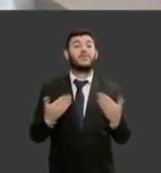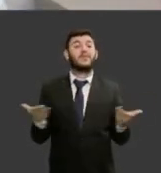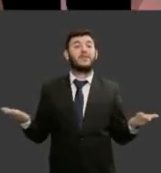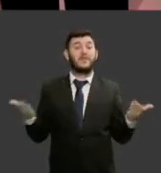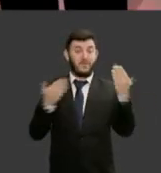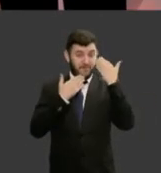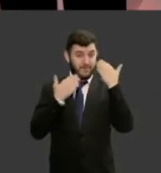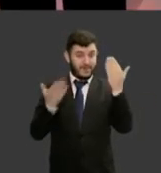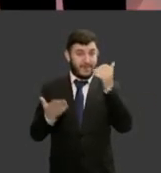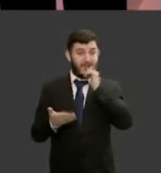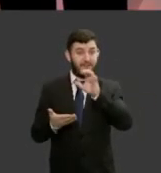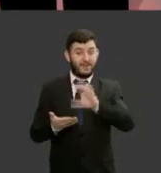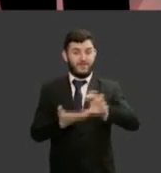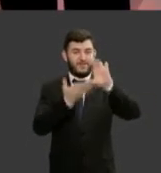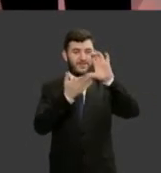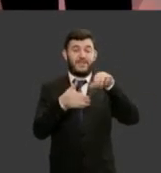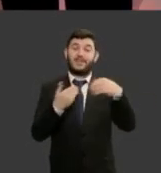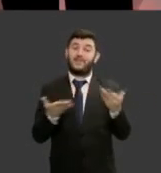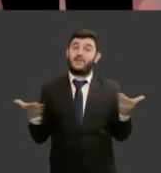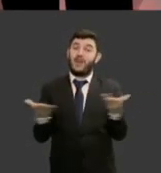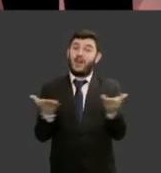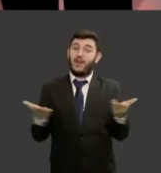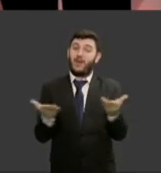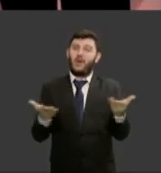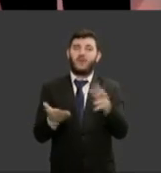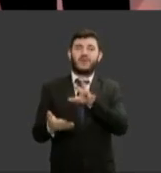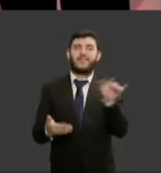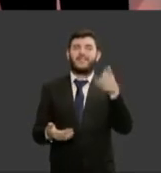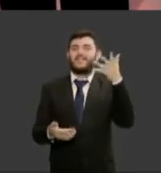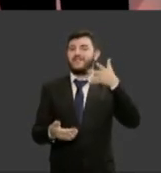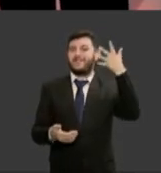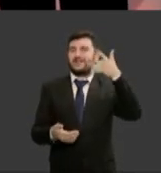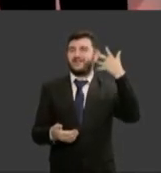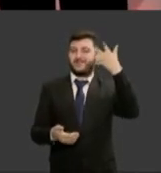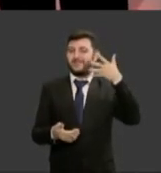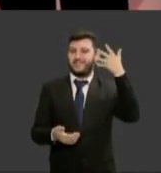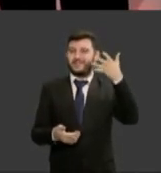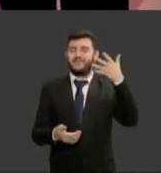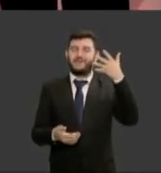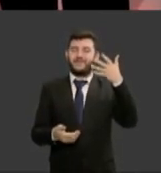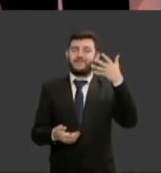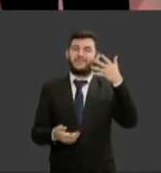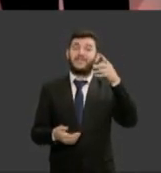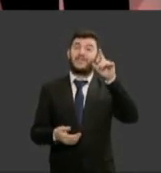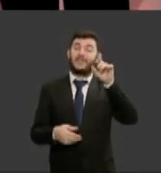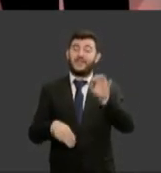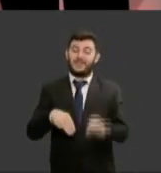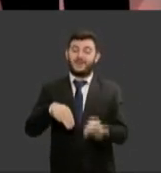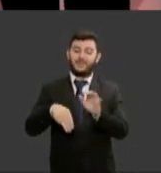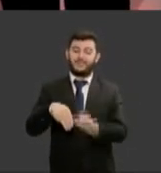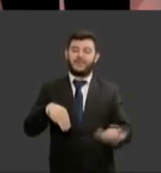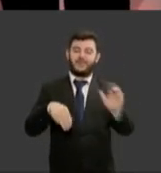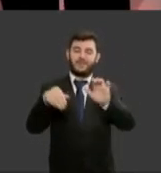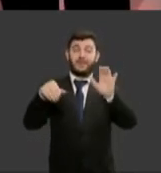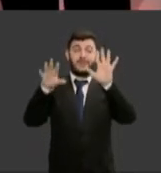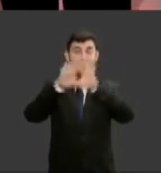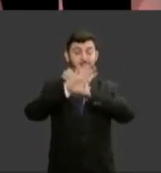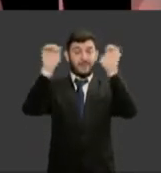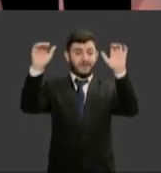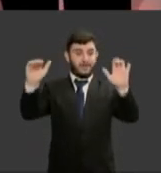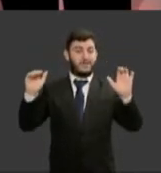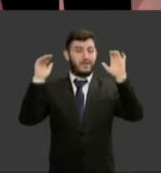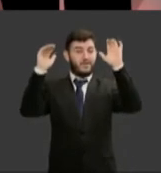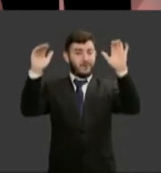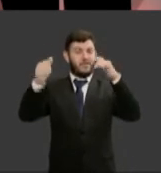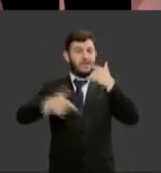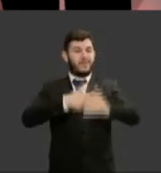obrigada conselheira e agora quem vai trazer a sua contribuição para o nosso evento é a ministra do Tribunal Superior do